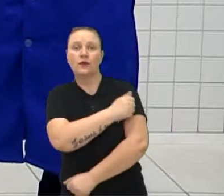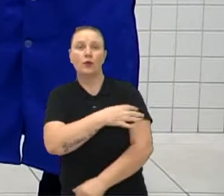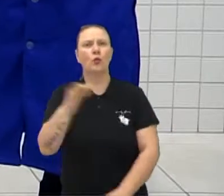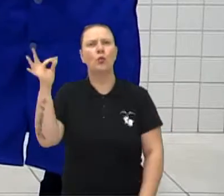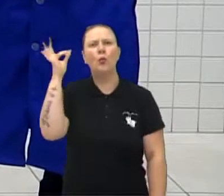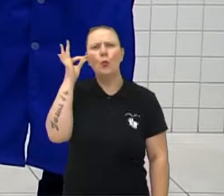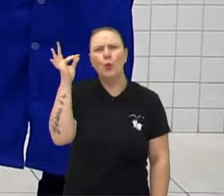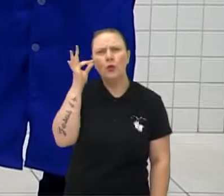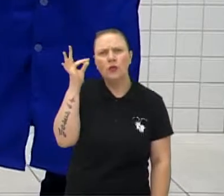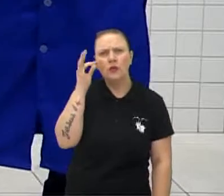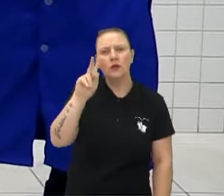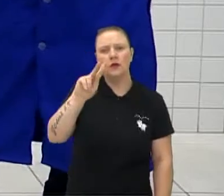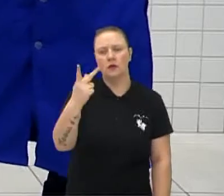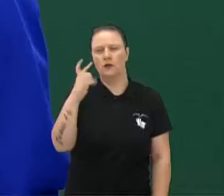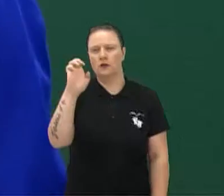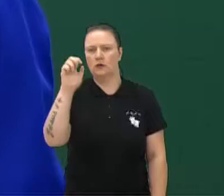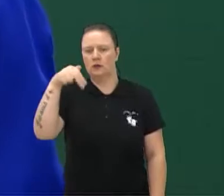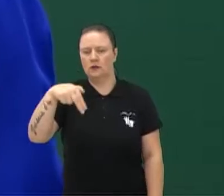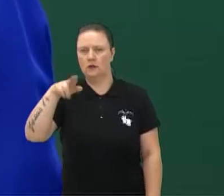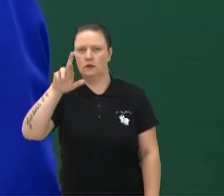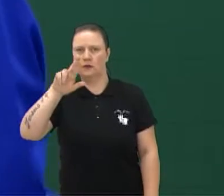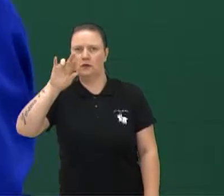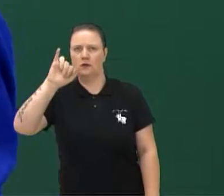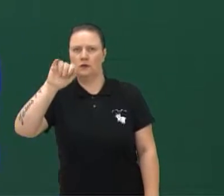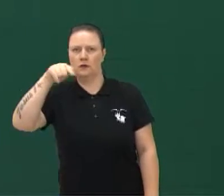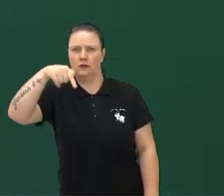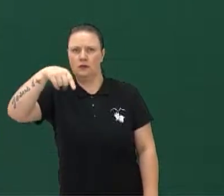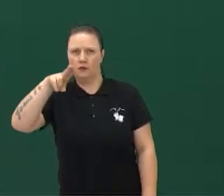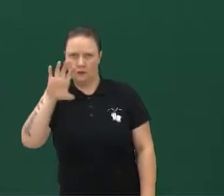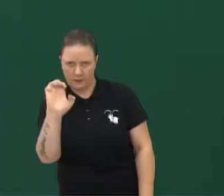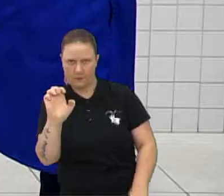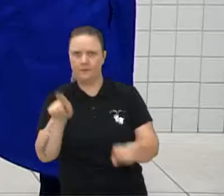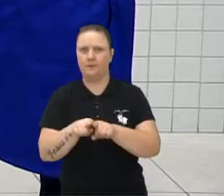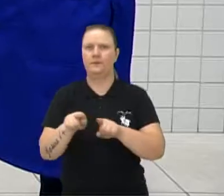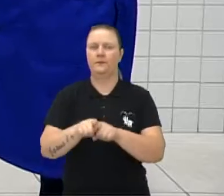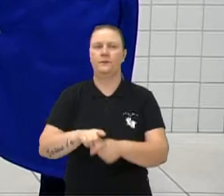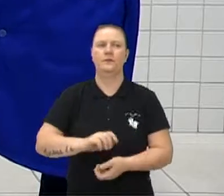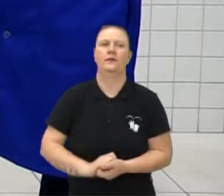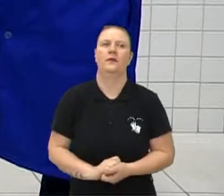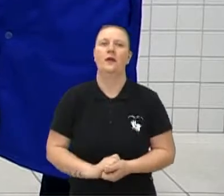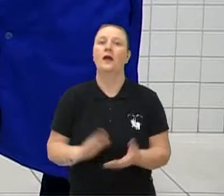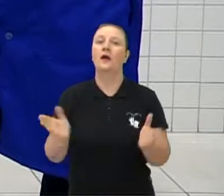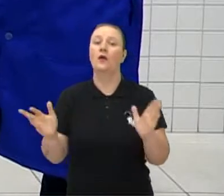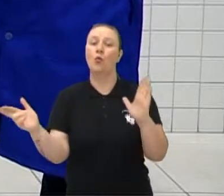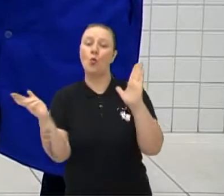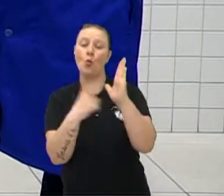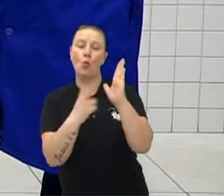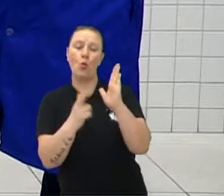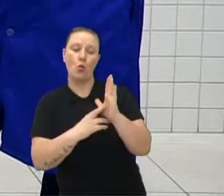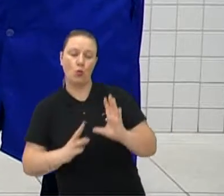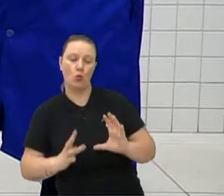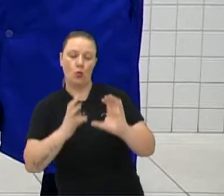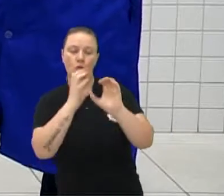Ponta Grossa é o Henrique, tá? Que mandou. Vamos ver então o resultado do nosso chat? Então, olha só.